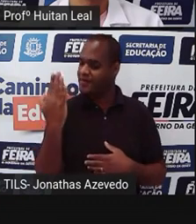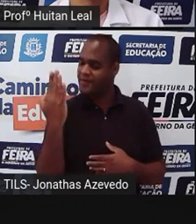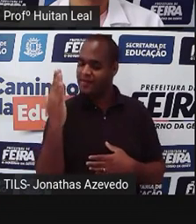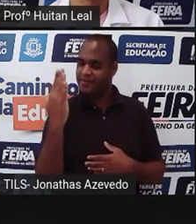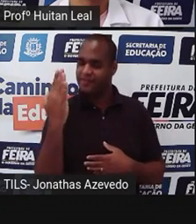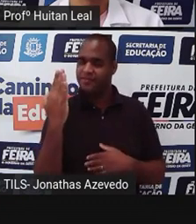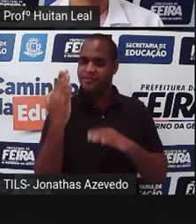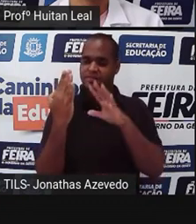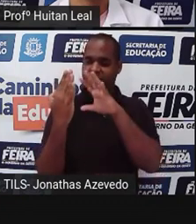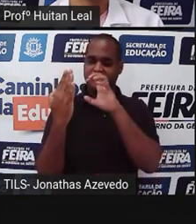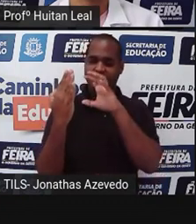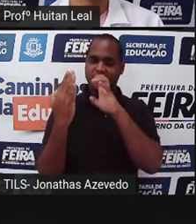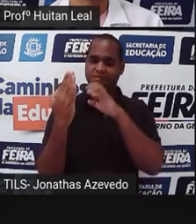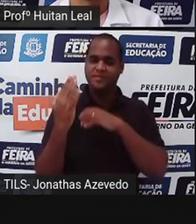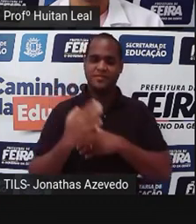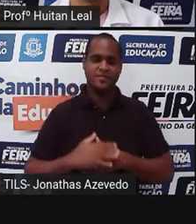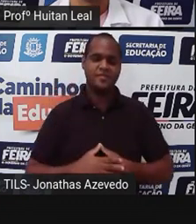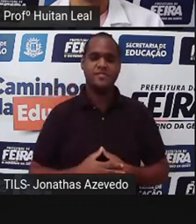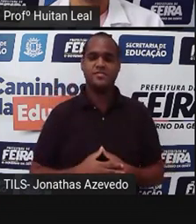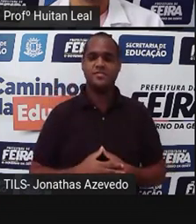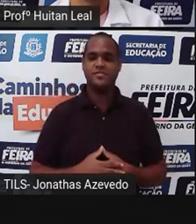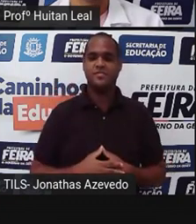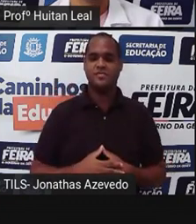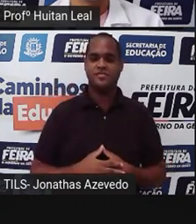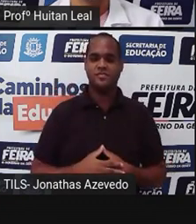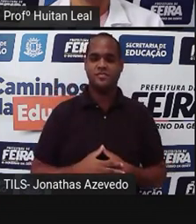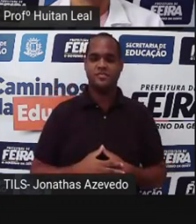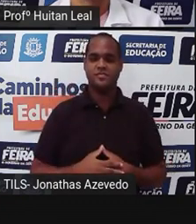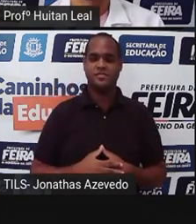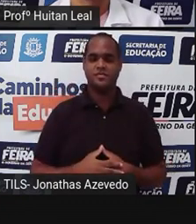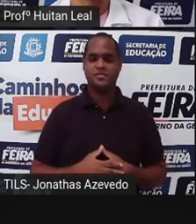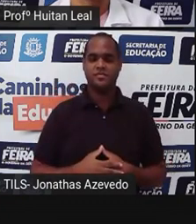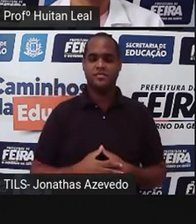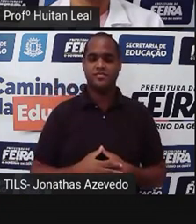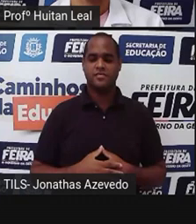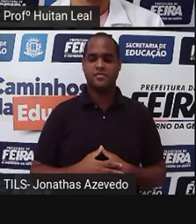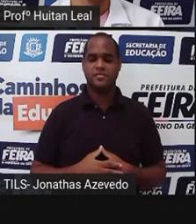é de um autor chamado